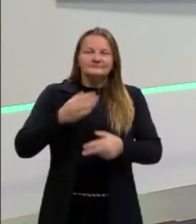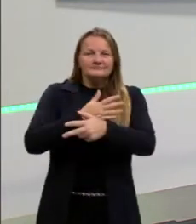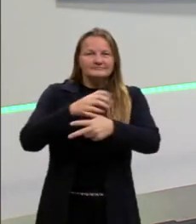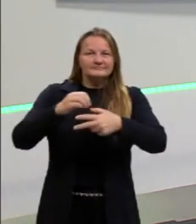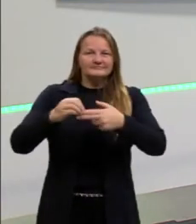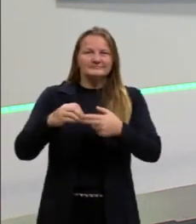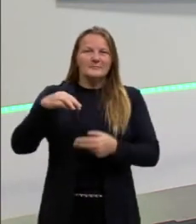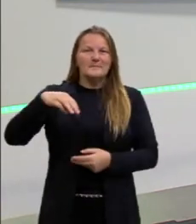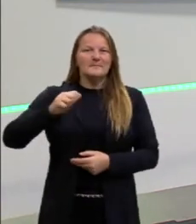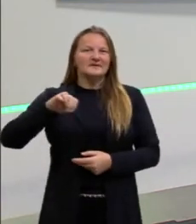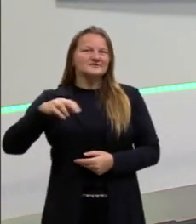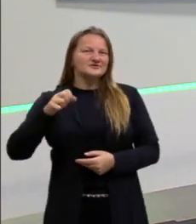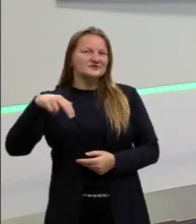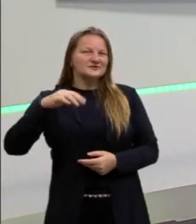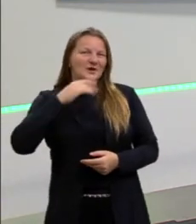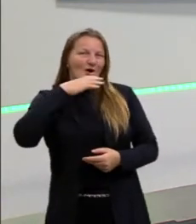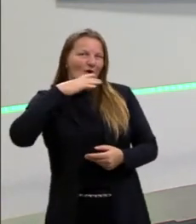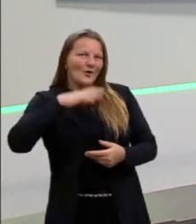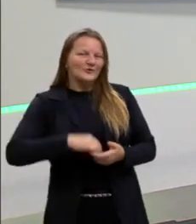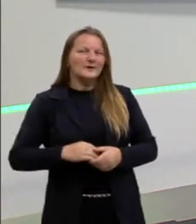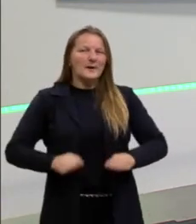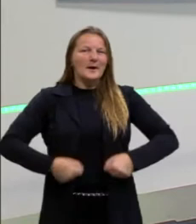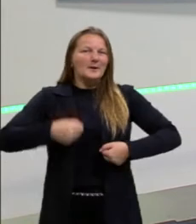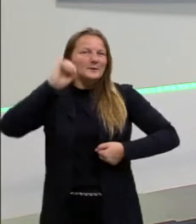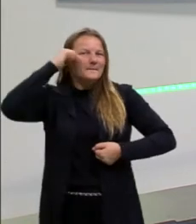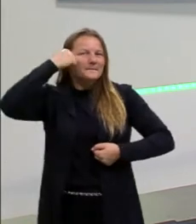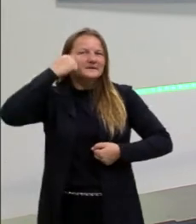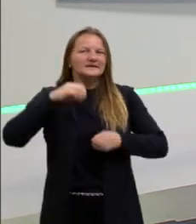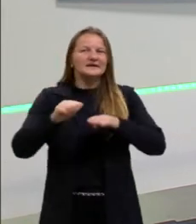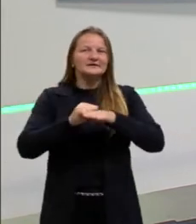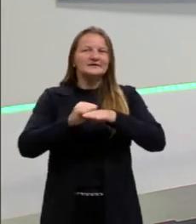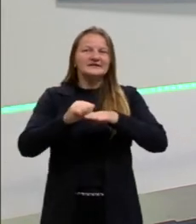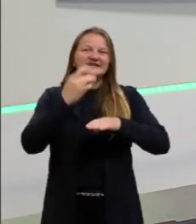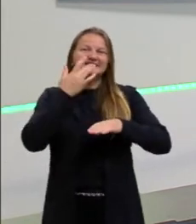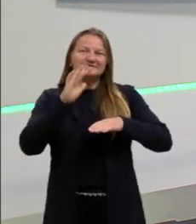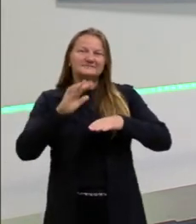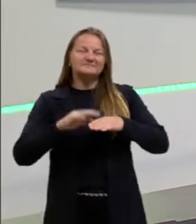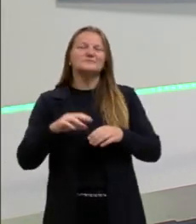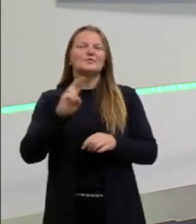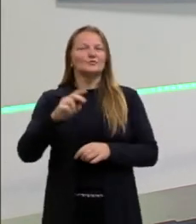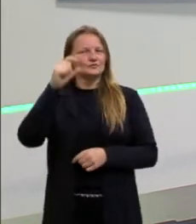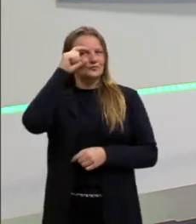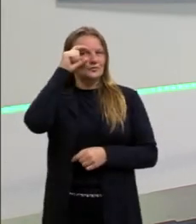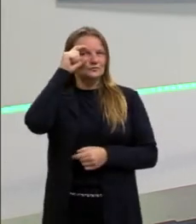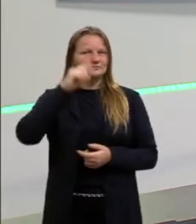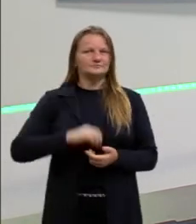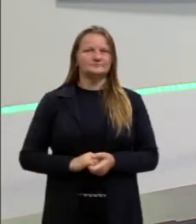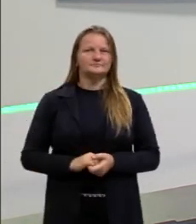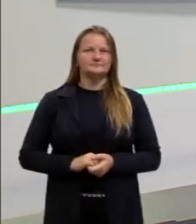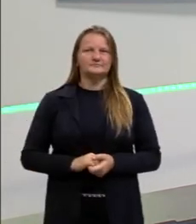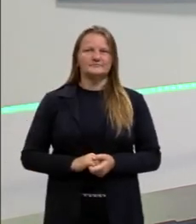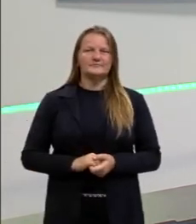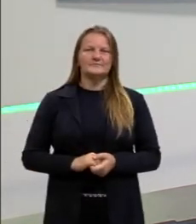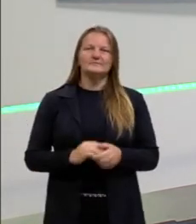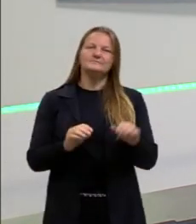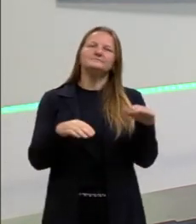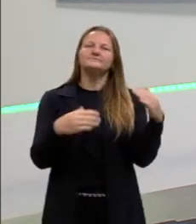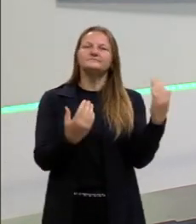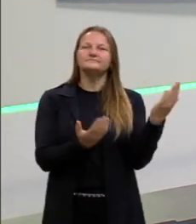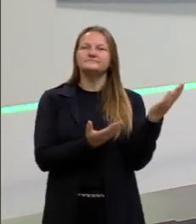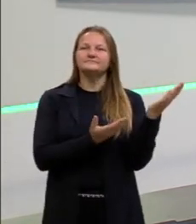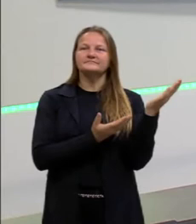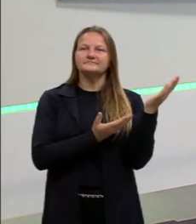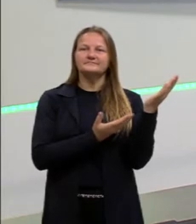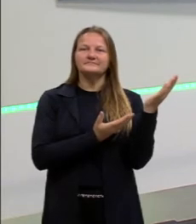magenta, uma calça preta e um tênis branco e também uso óculos. Então pessoal, a gente está se